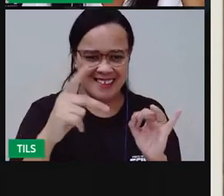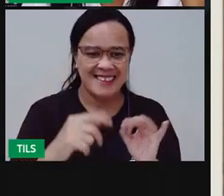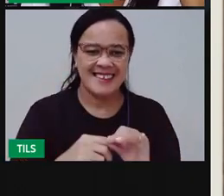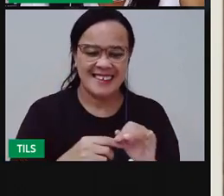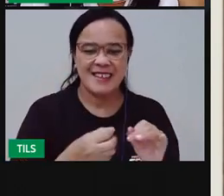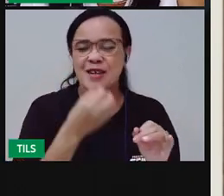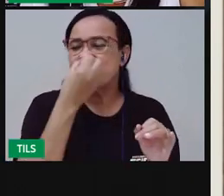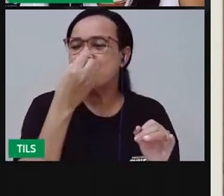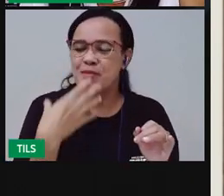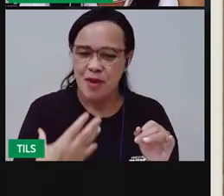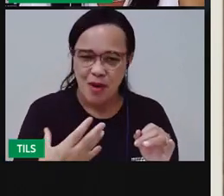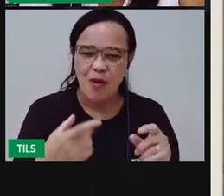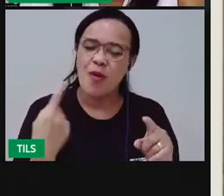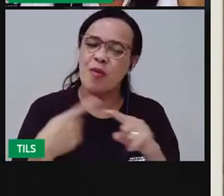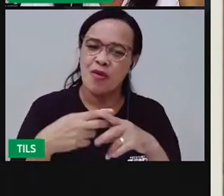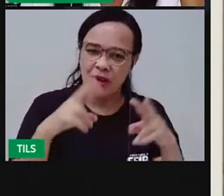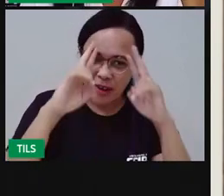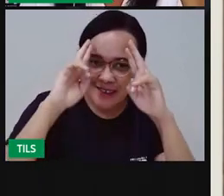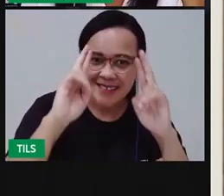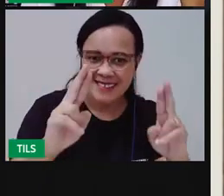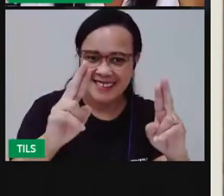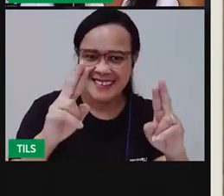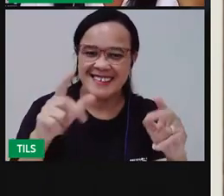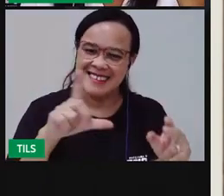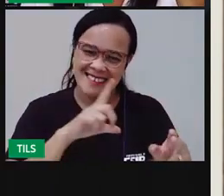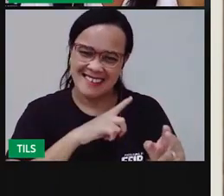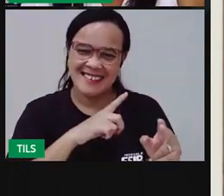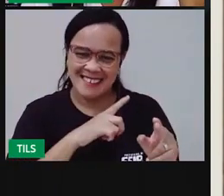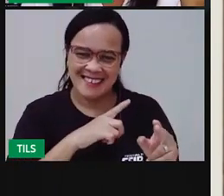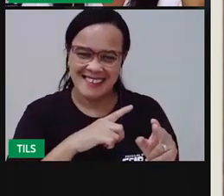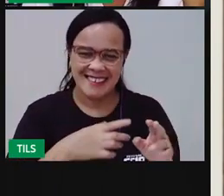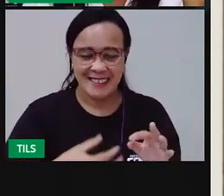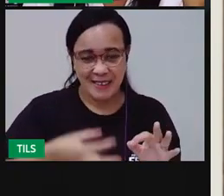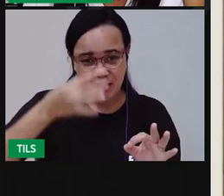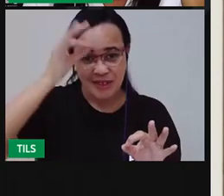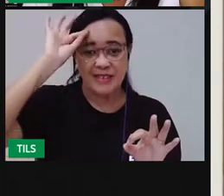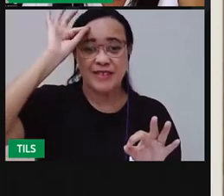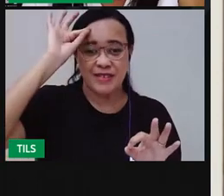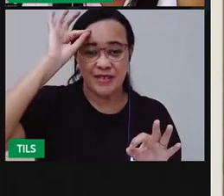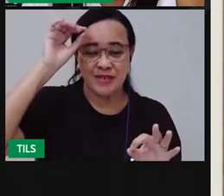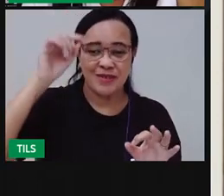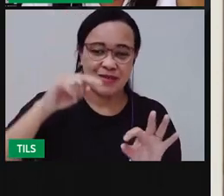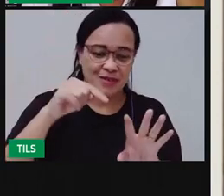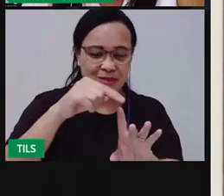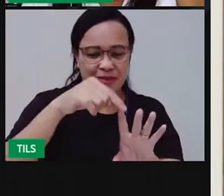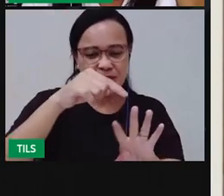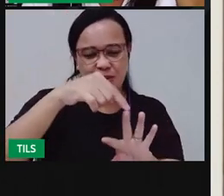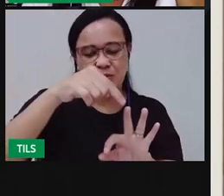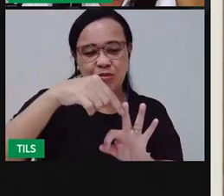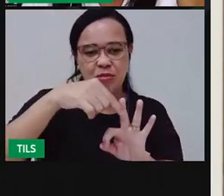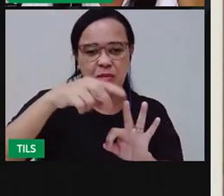bom que tenham muito respeito comigo. Os adultos usaram o meu nome de médium.